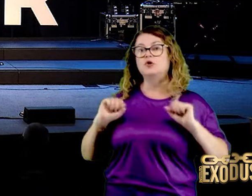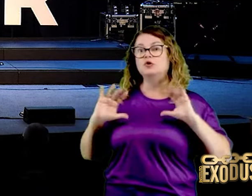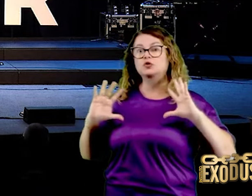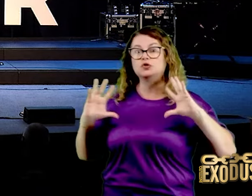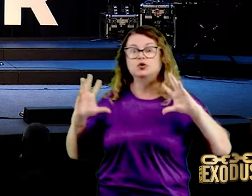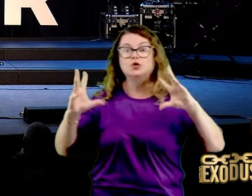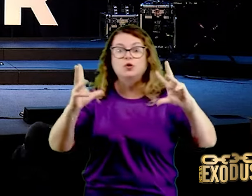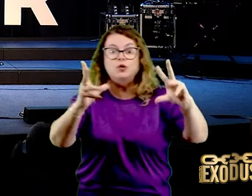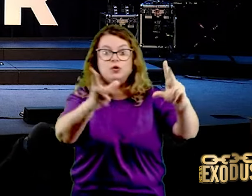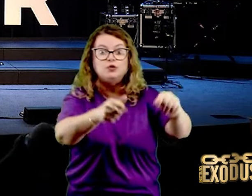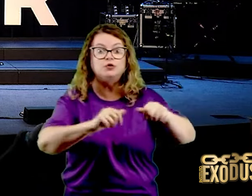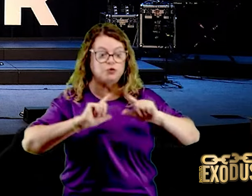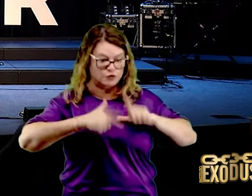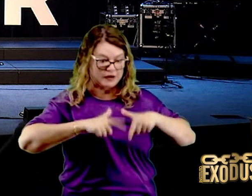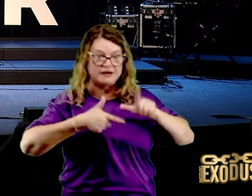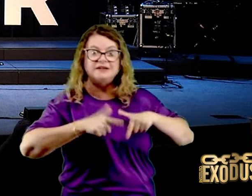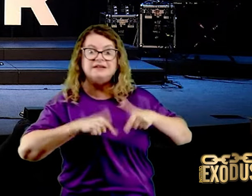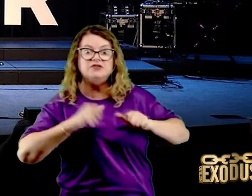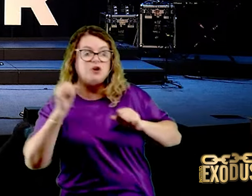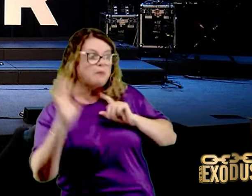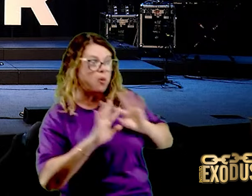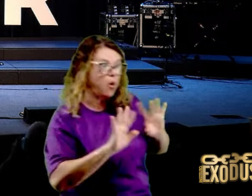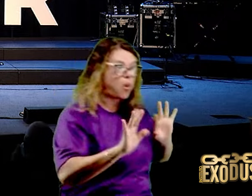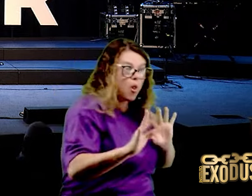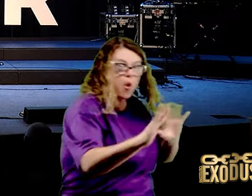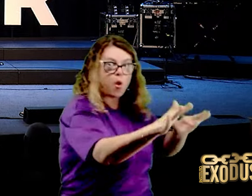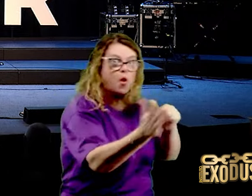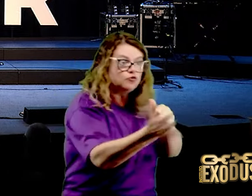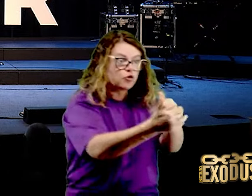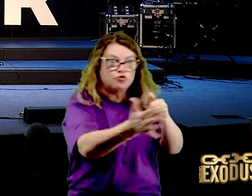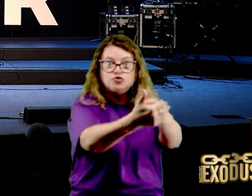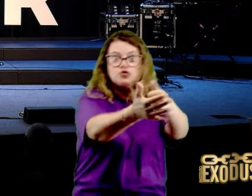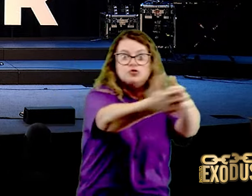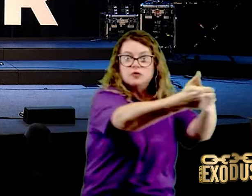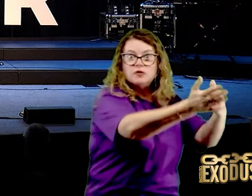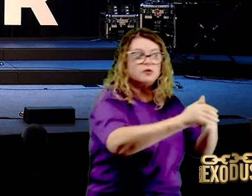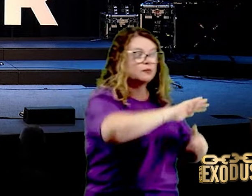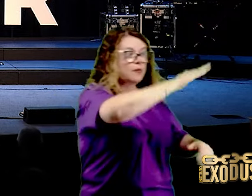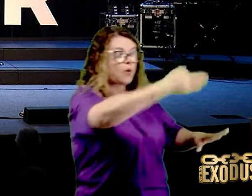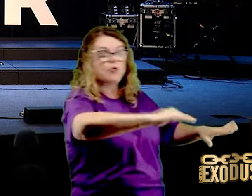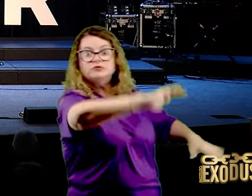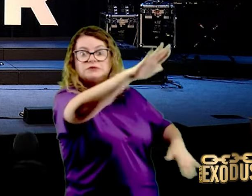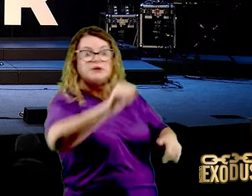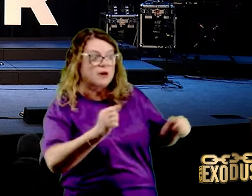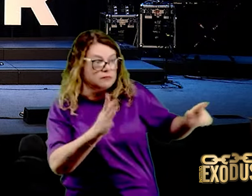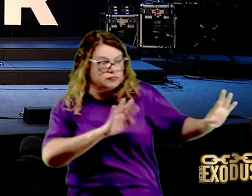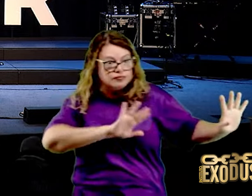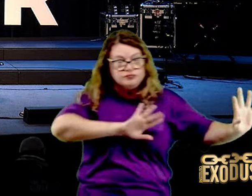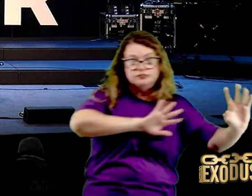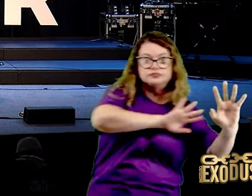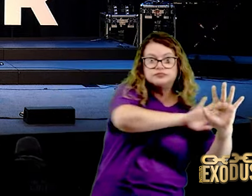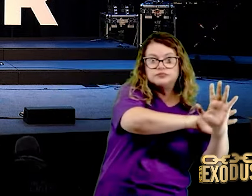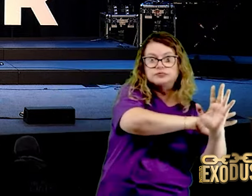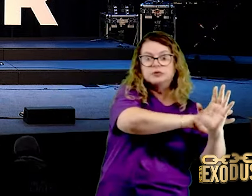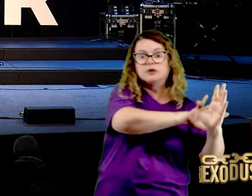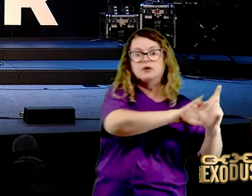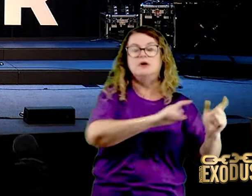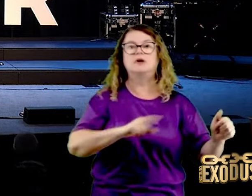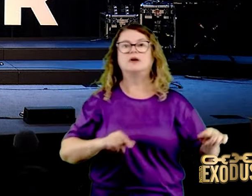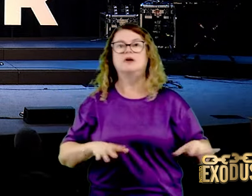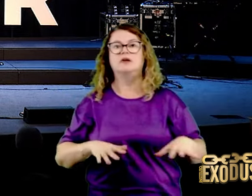se escondido dos montes de Efraim, diga esconderijo, diga sombras, diga